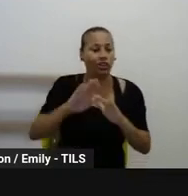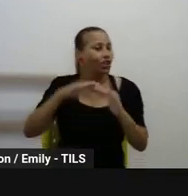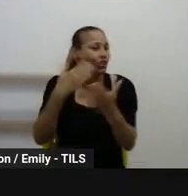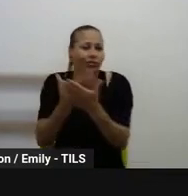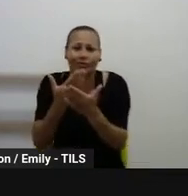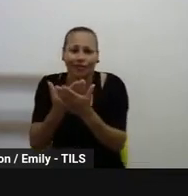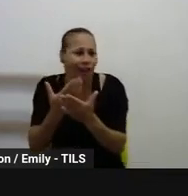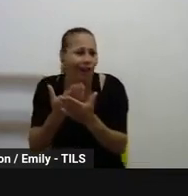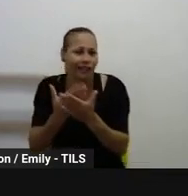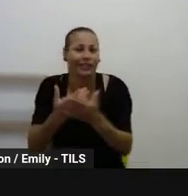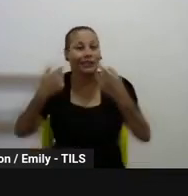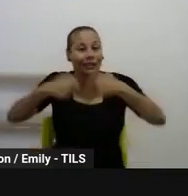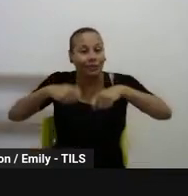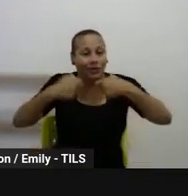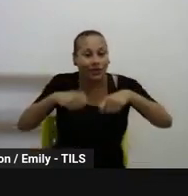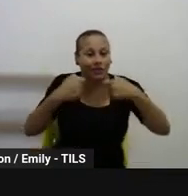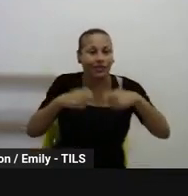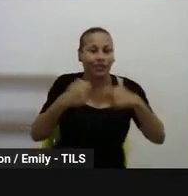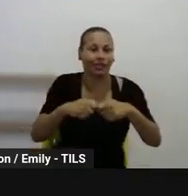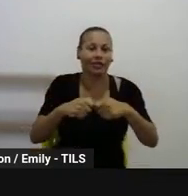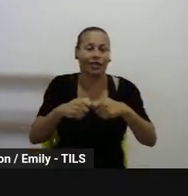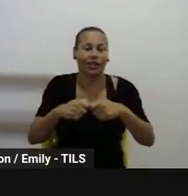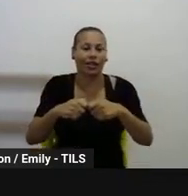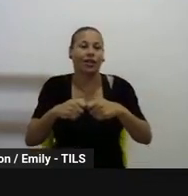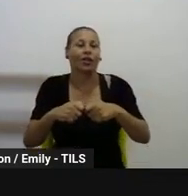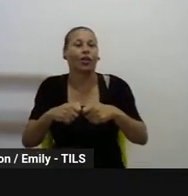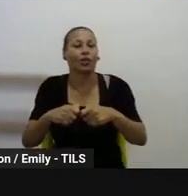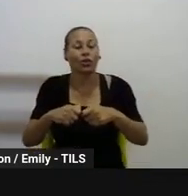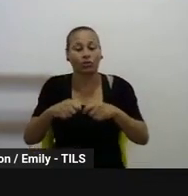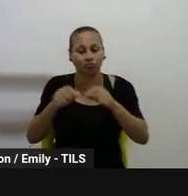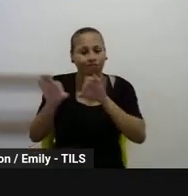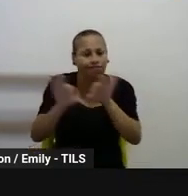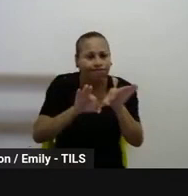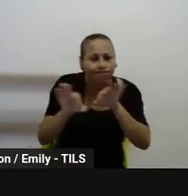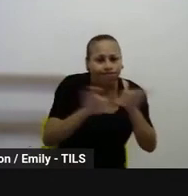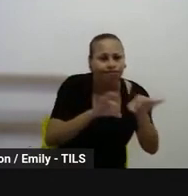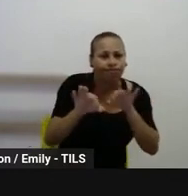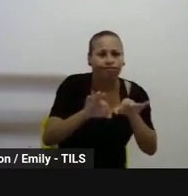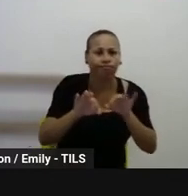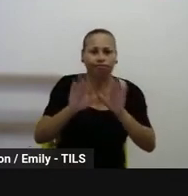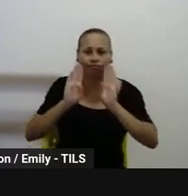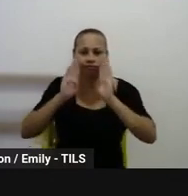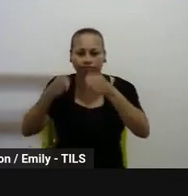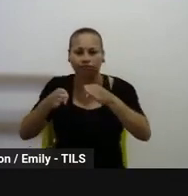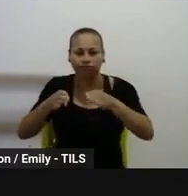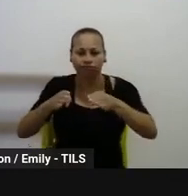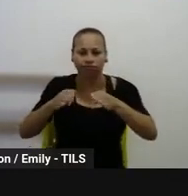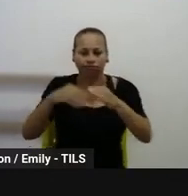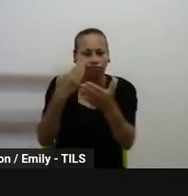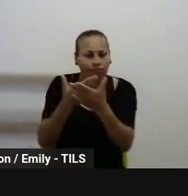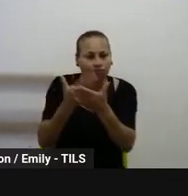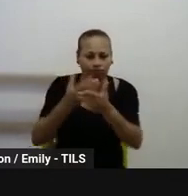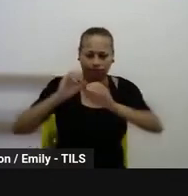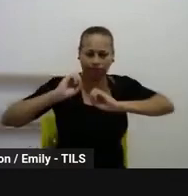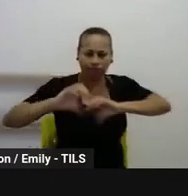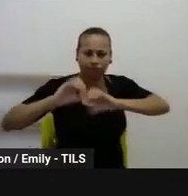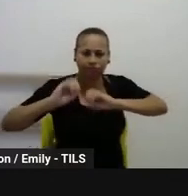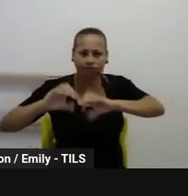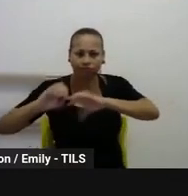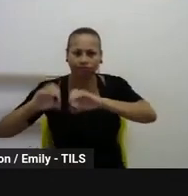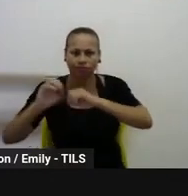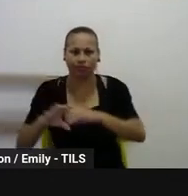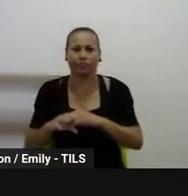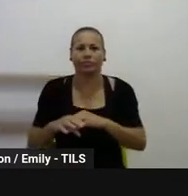é a gente se atentar para o nosso PME, o nosso Plano Municipal de Educação. Ele foi elaborado em 2016, eu não sei se